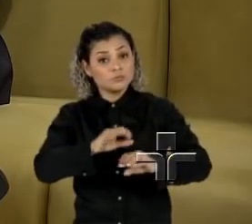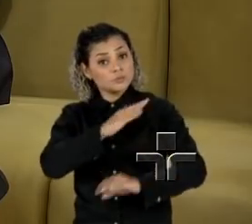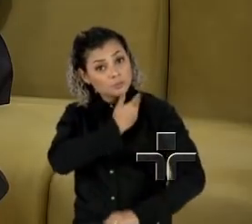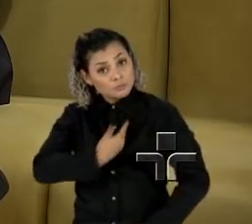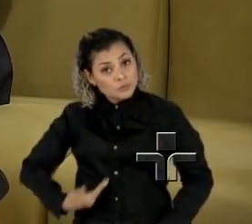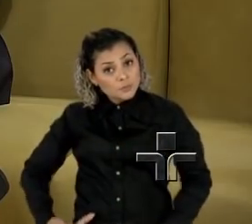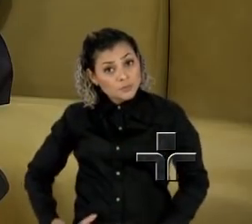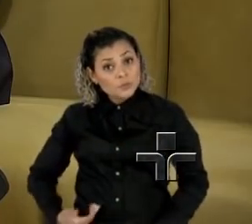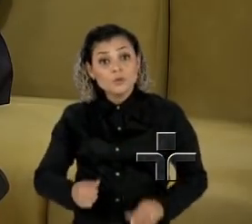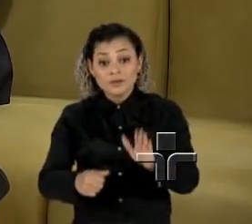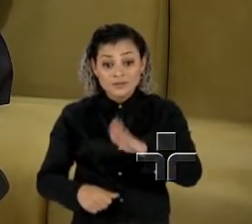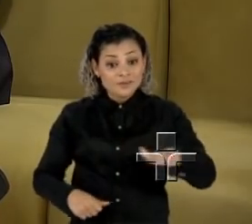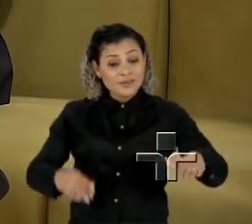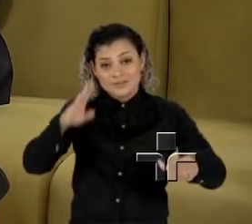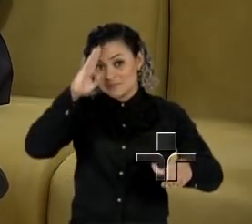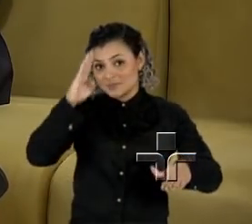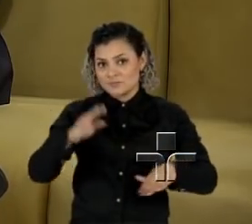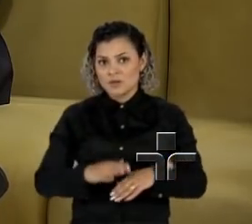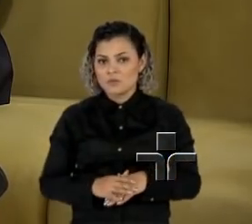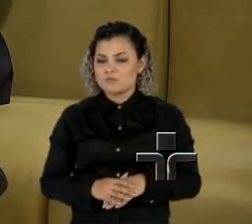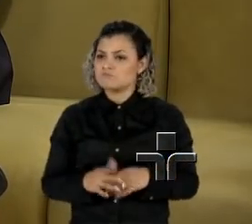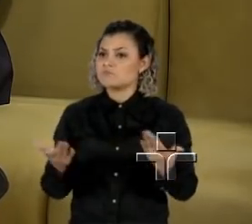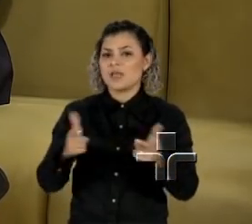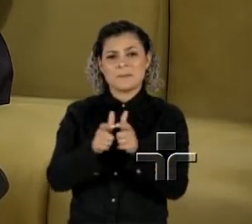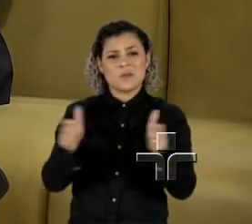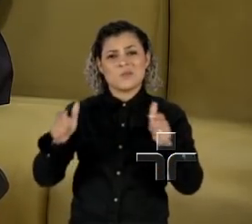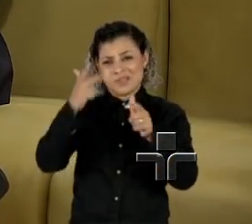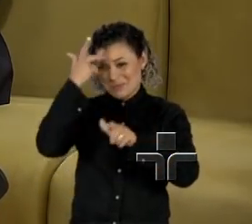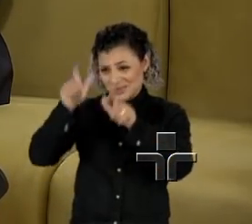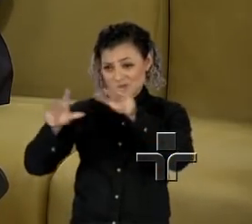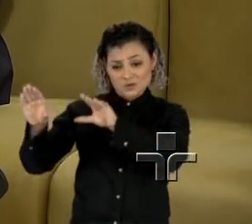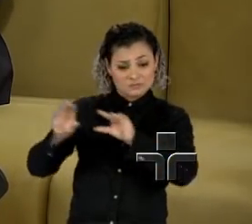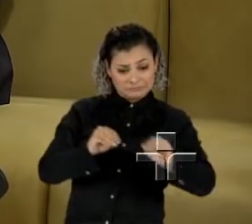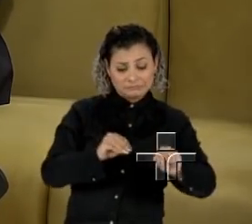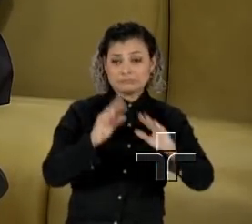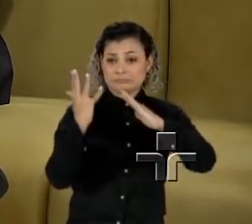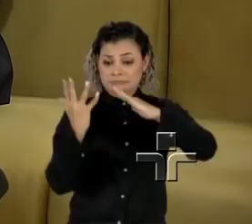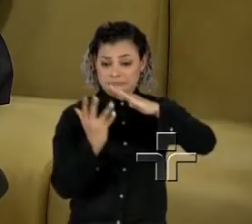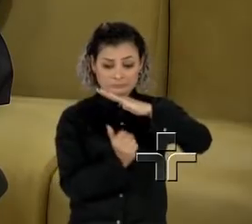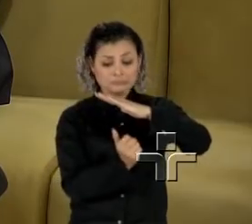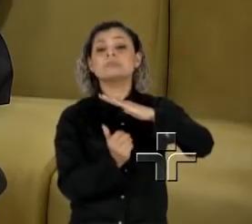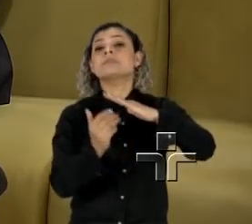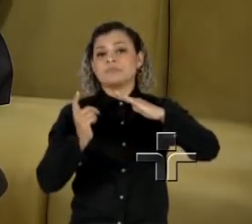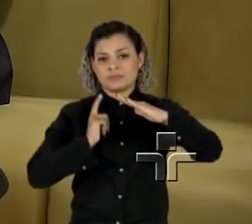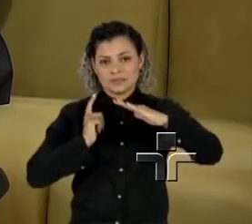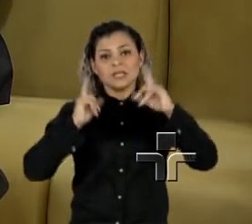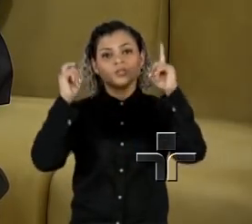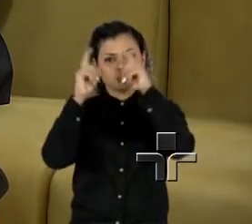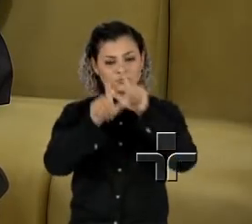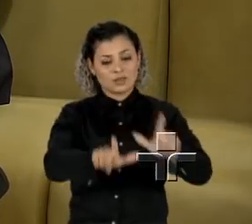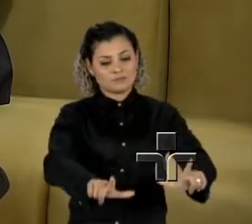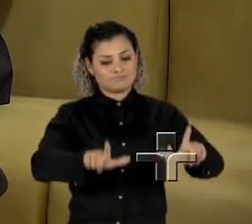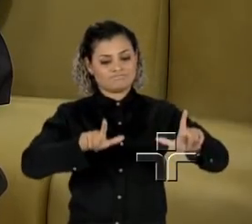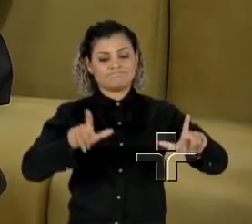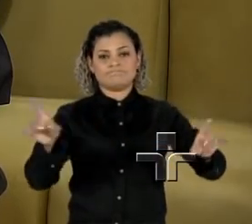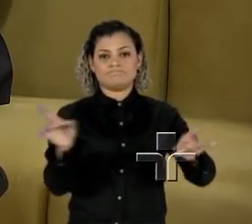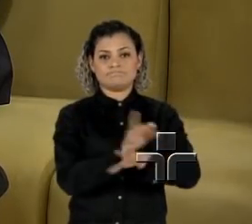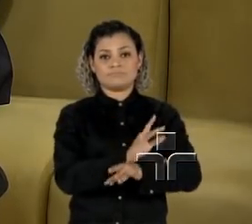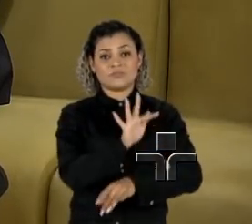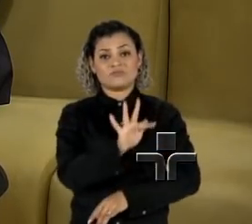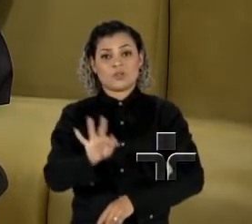principalmente para as crianças. Zé, mas muitos imigrantes ainda têm dificuldade de validar o diploma do curso